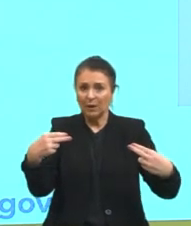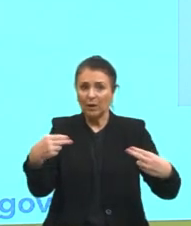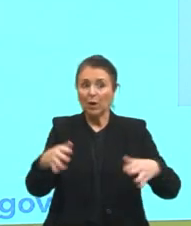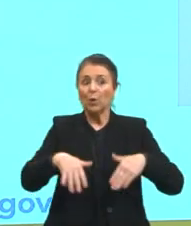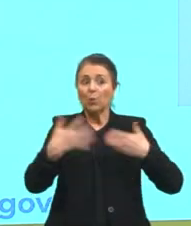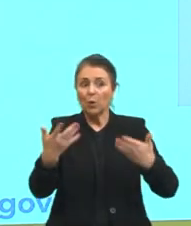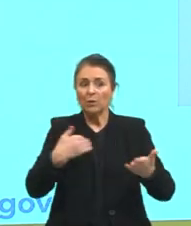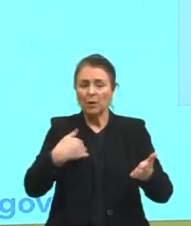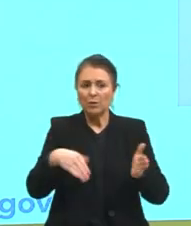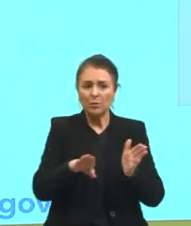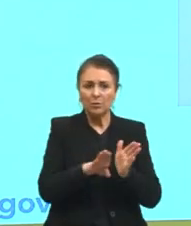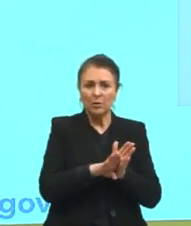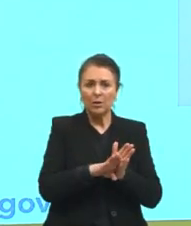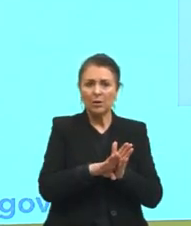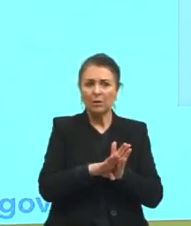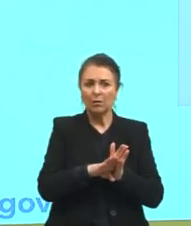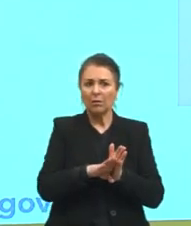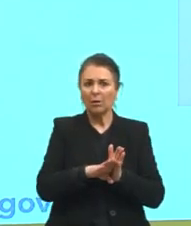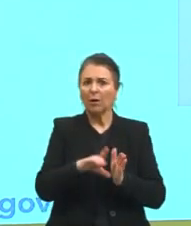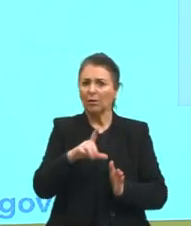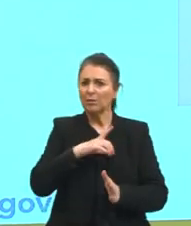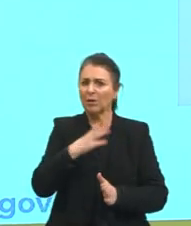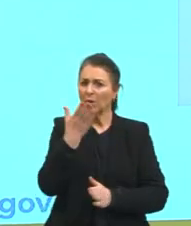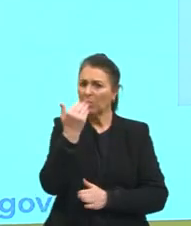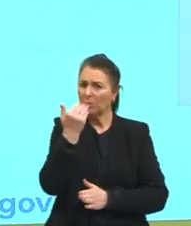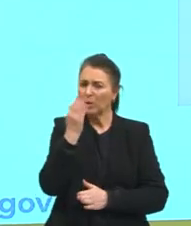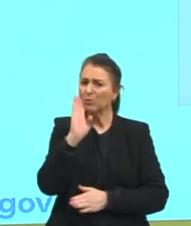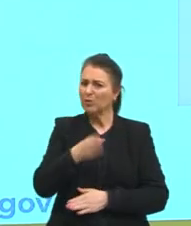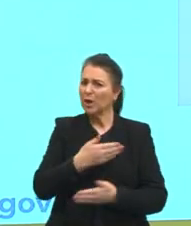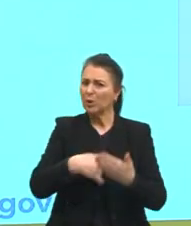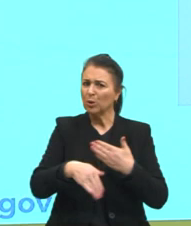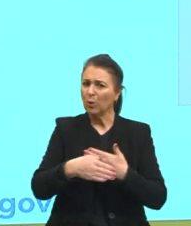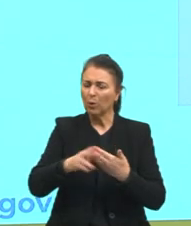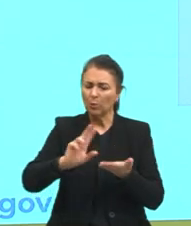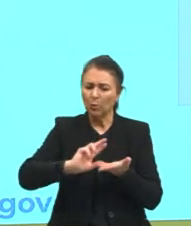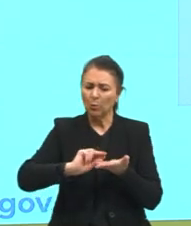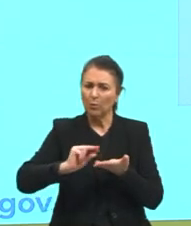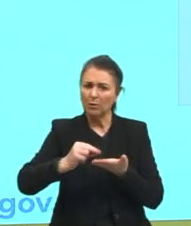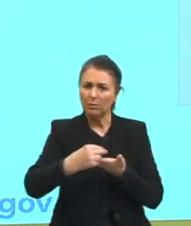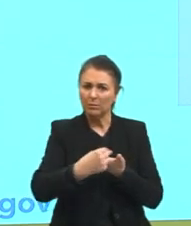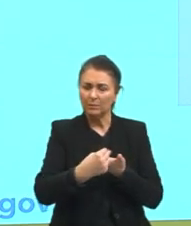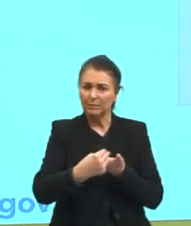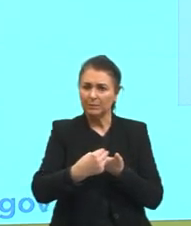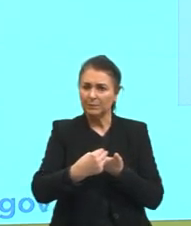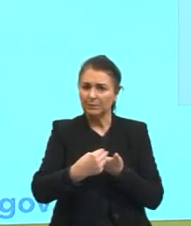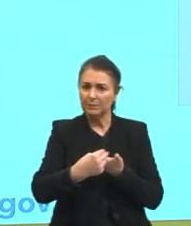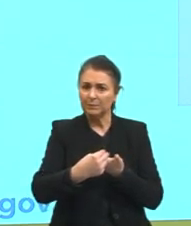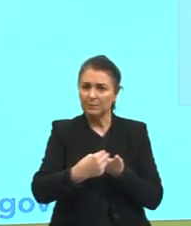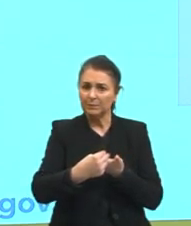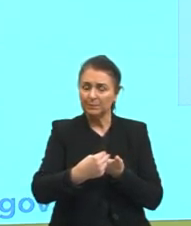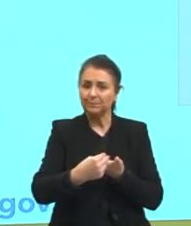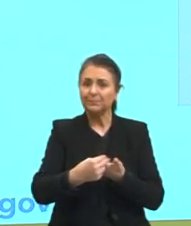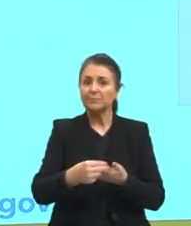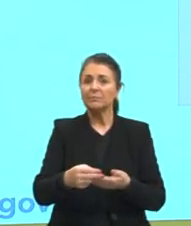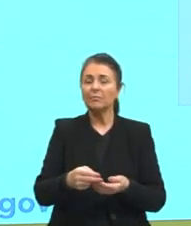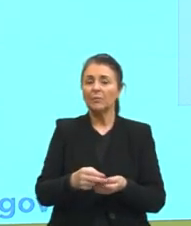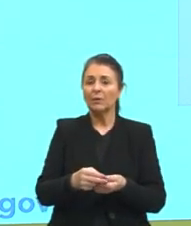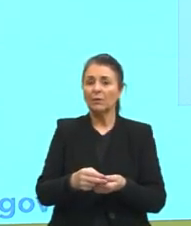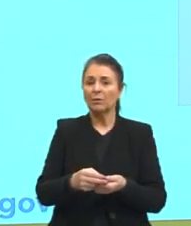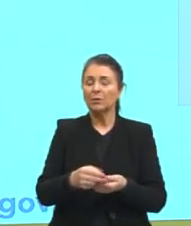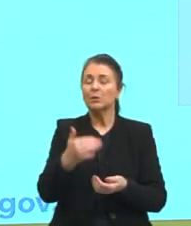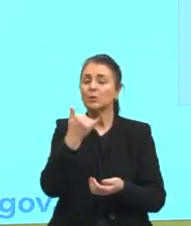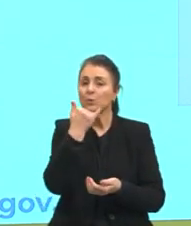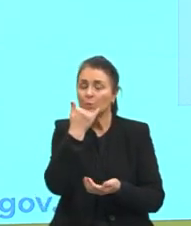haviam comido todo o pastel então antes de eu chegar já tinham comido o pastel né o pastel não o